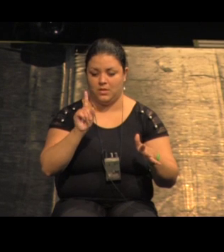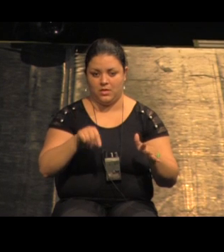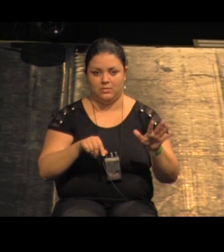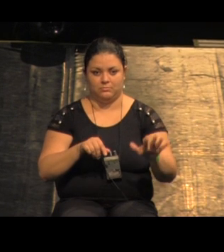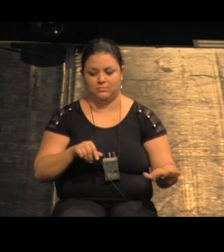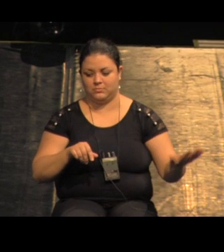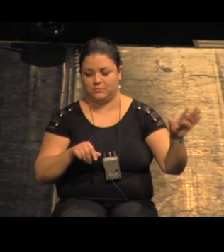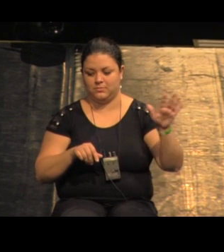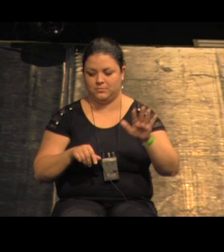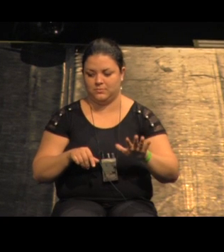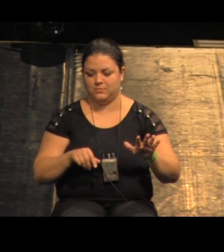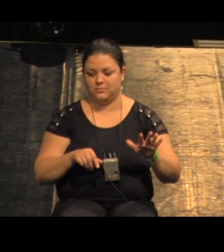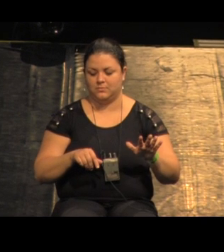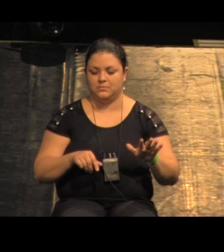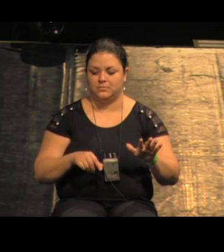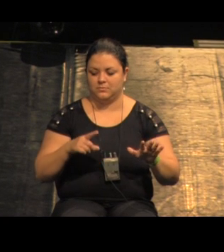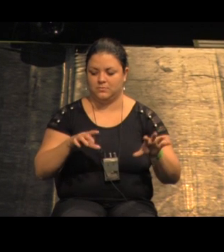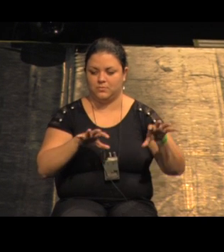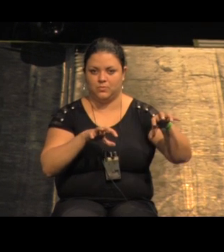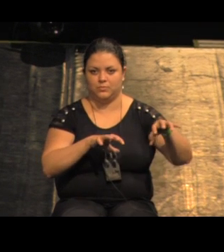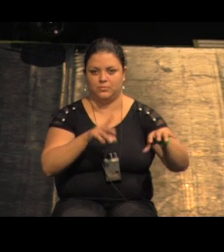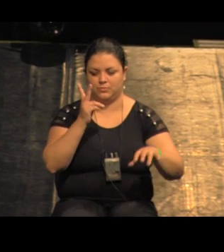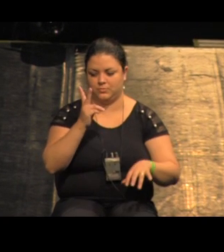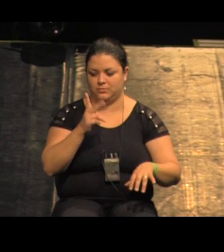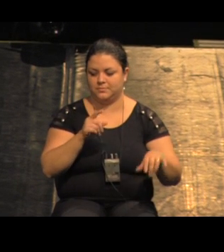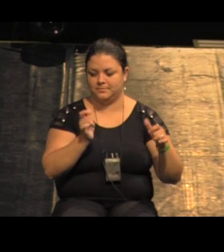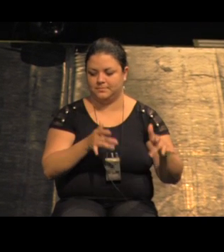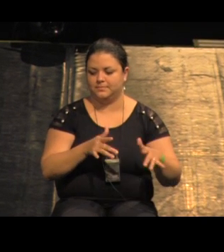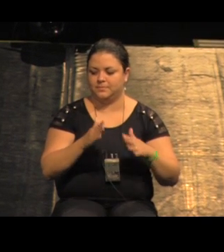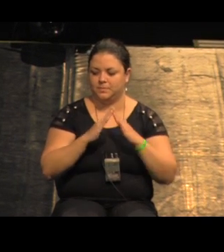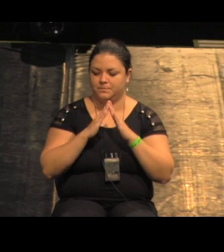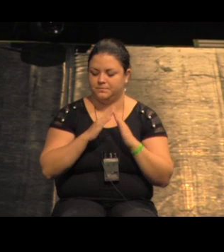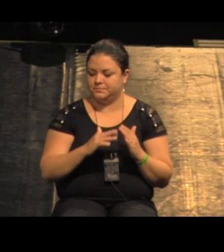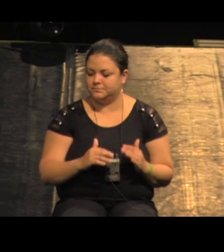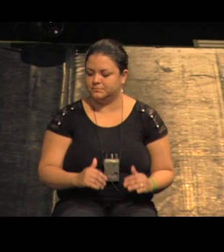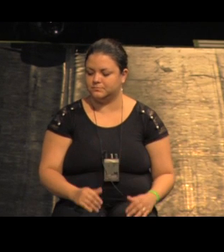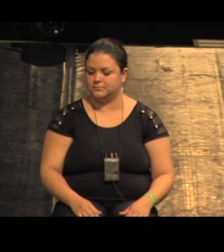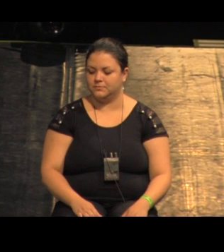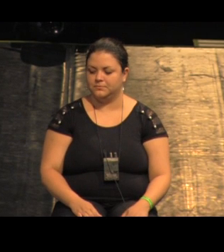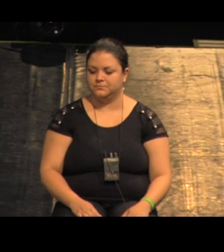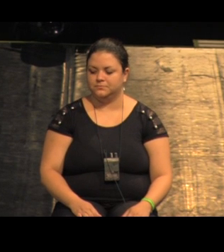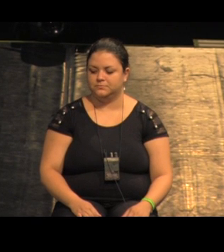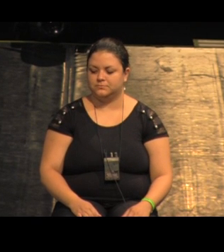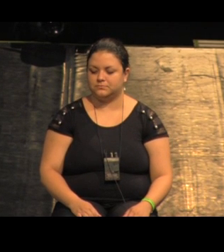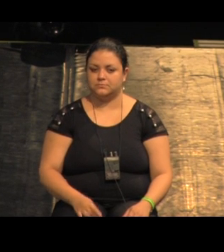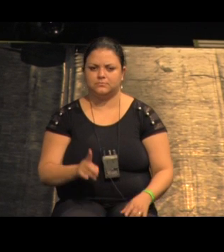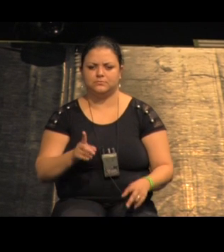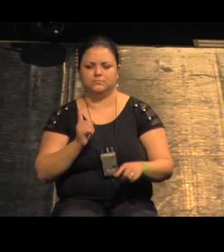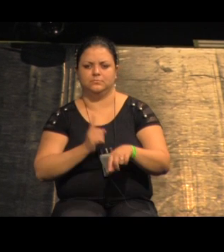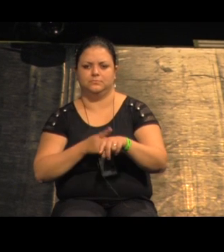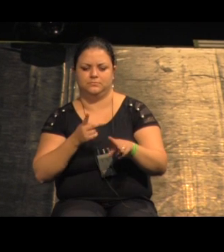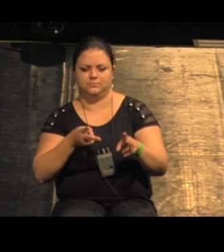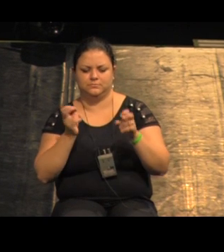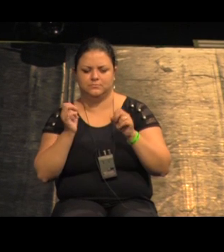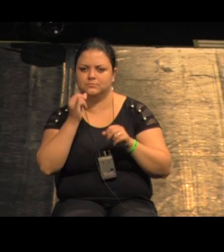área e os dois programas originais muito bem o que a gente de cara identifica o